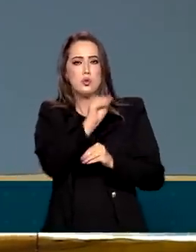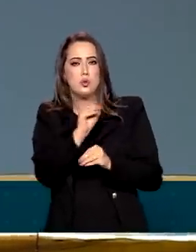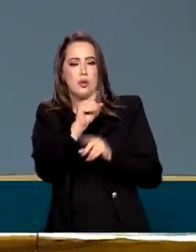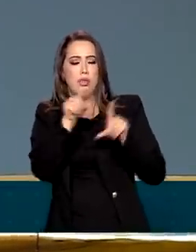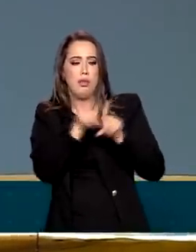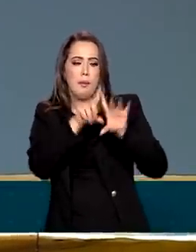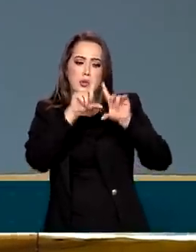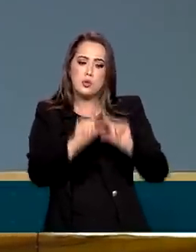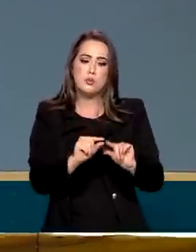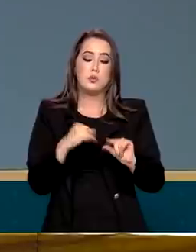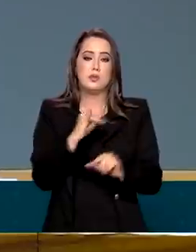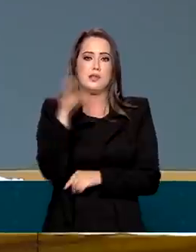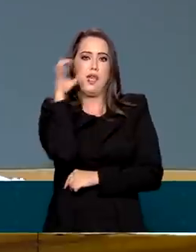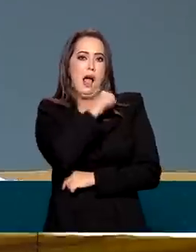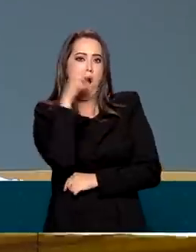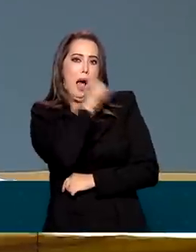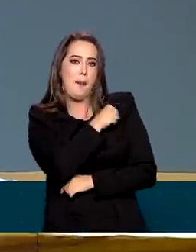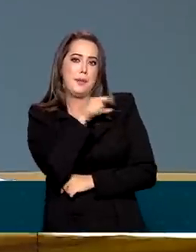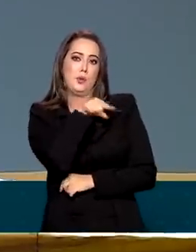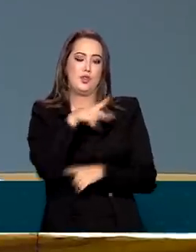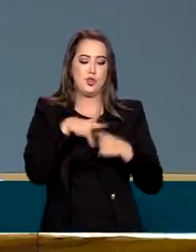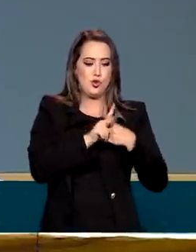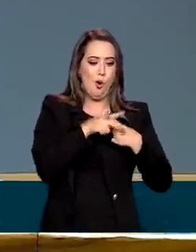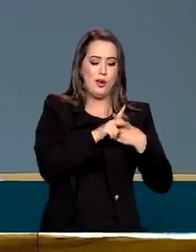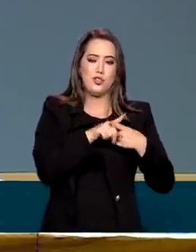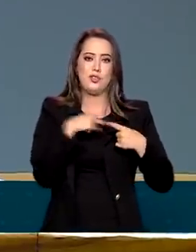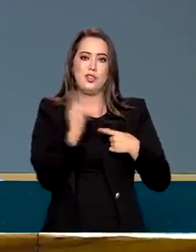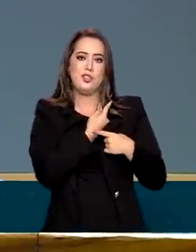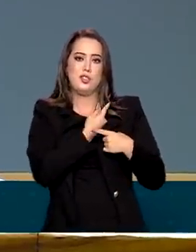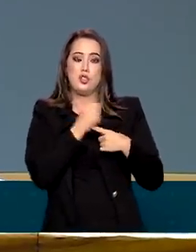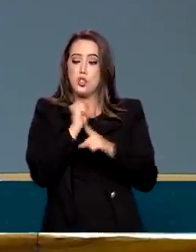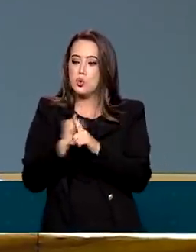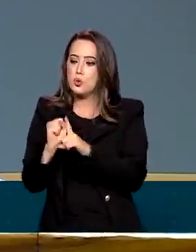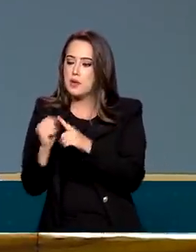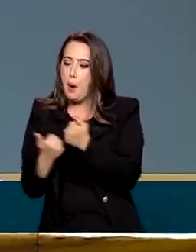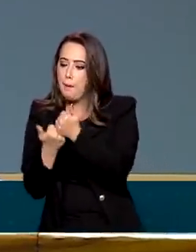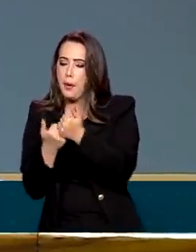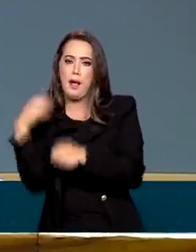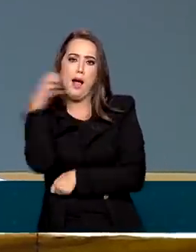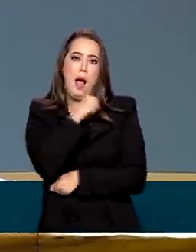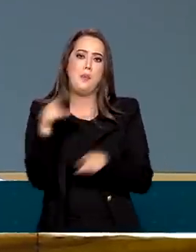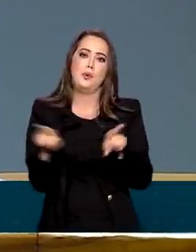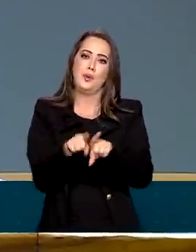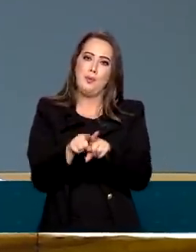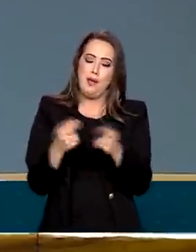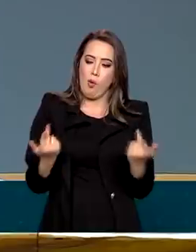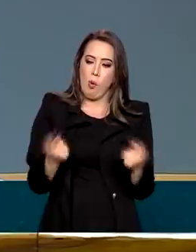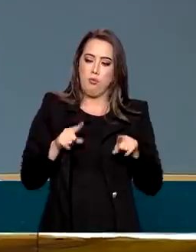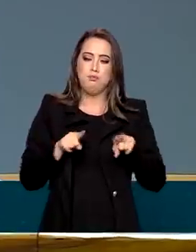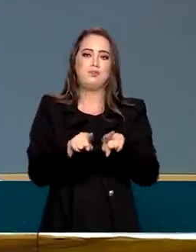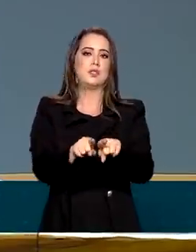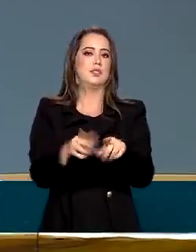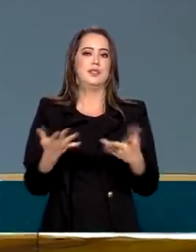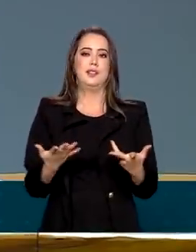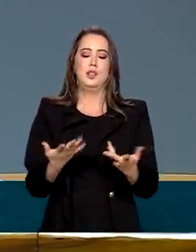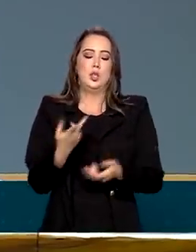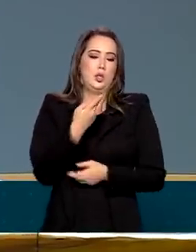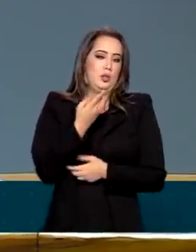Quanto mais rápido você fizer as reformas, mais você consegue avançar no social também. Não existe essa antíquese